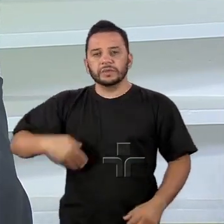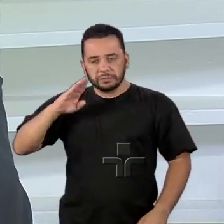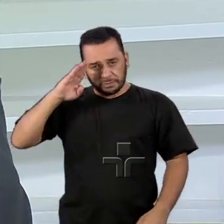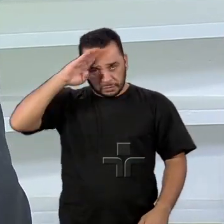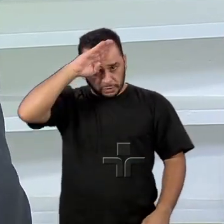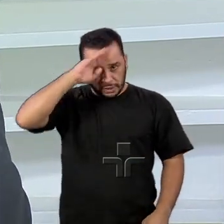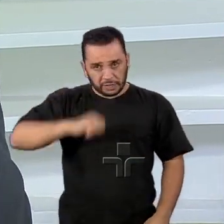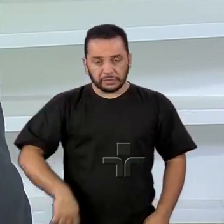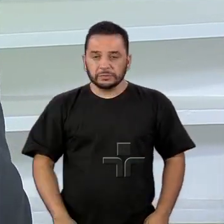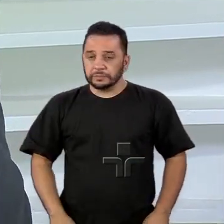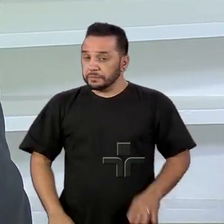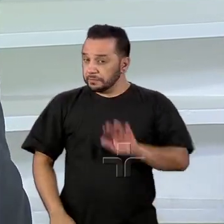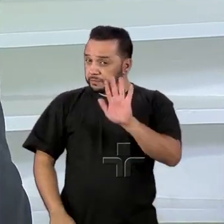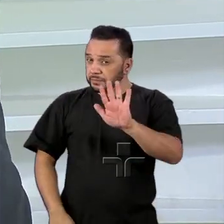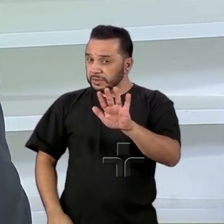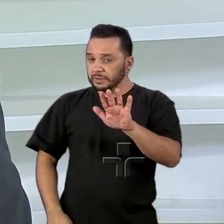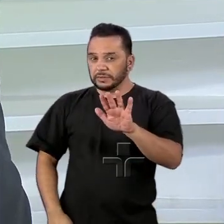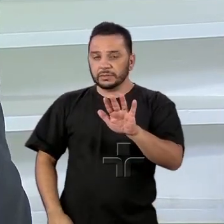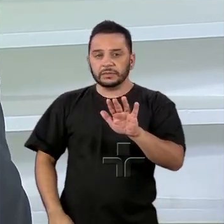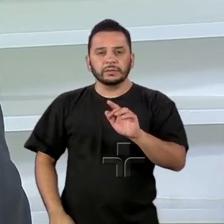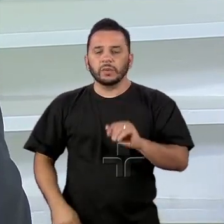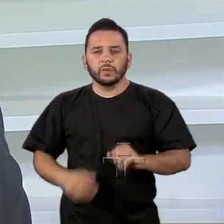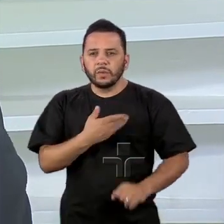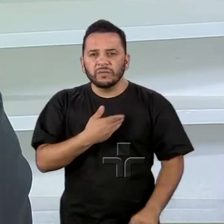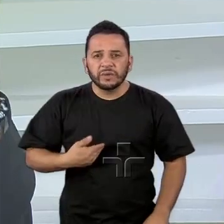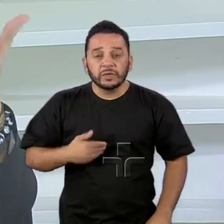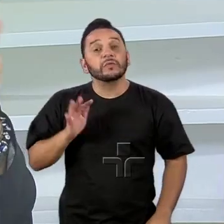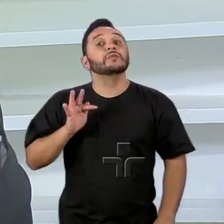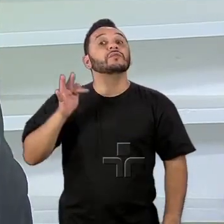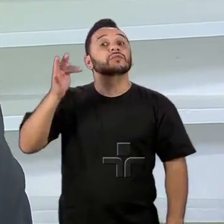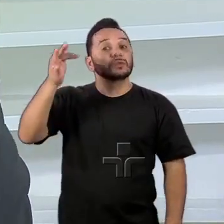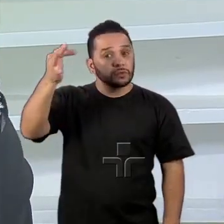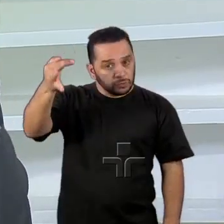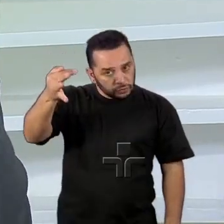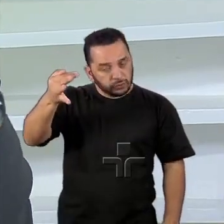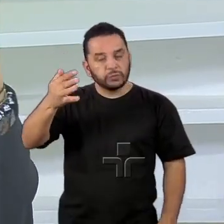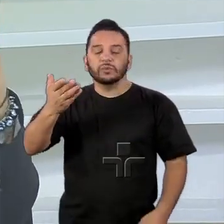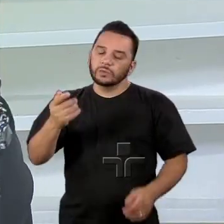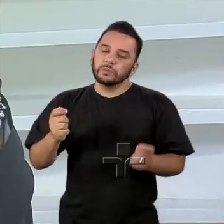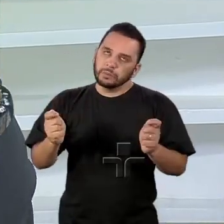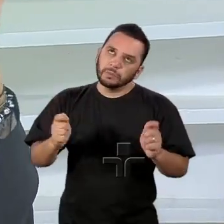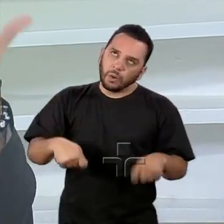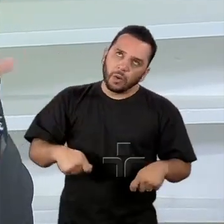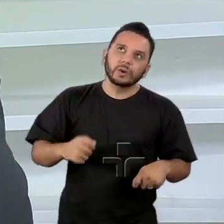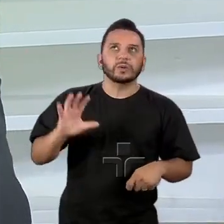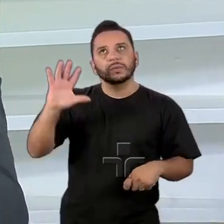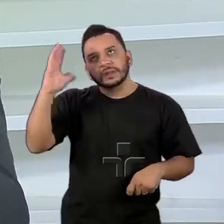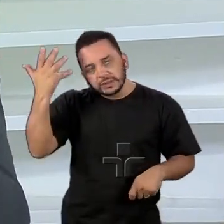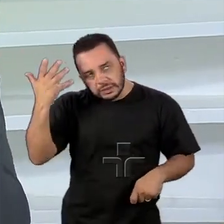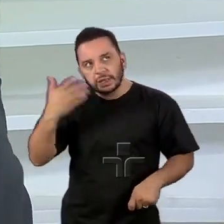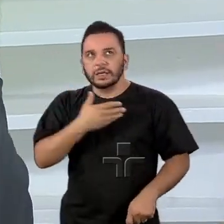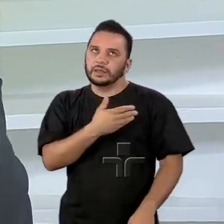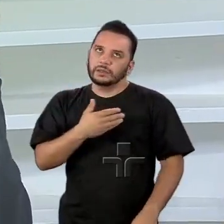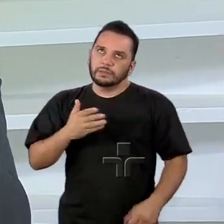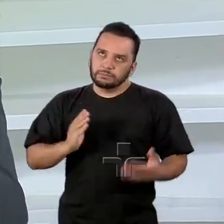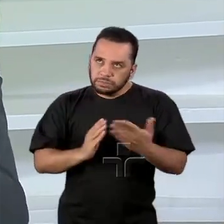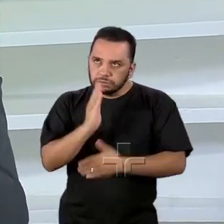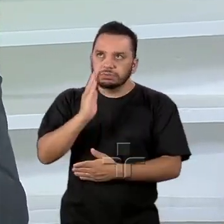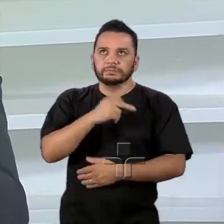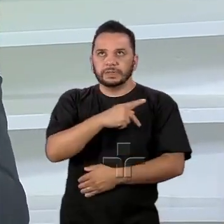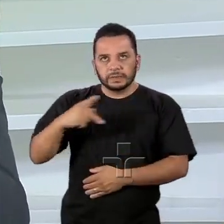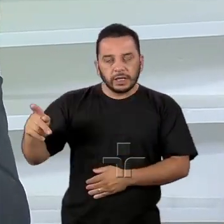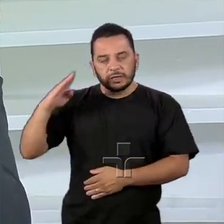Ao mesmo tempo, você tem... governo, não. Num futuro governo, num eventual. Num eventual. Eventual.